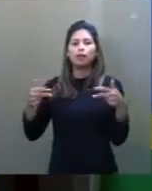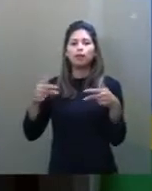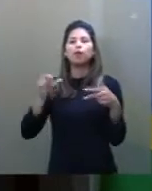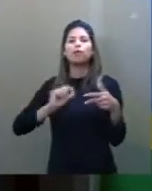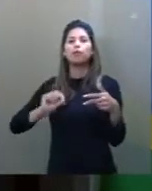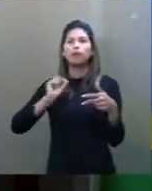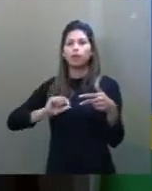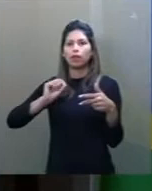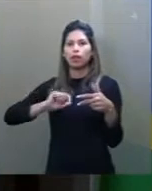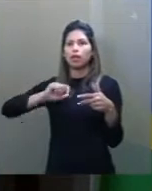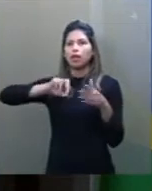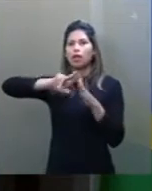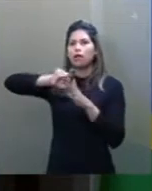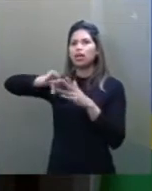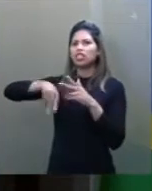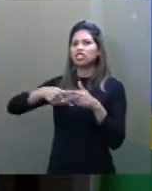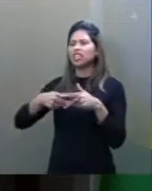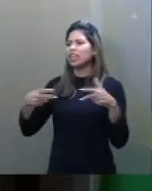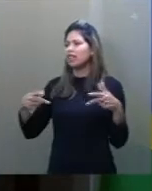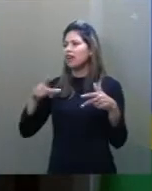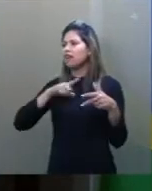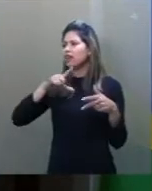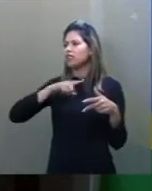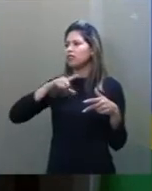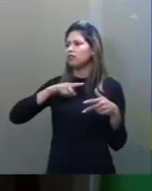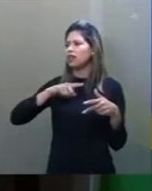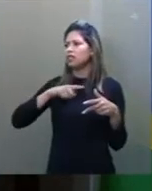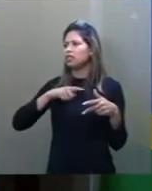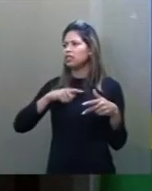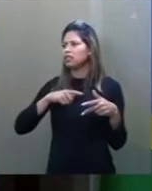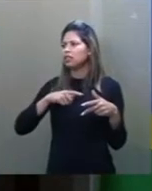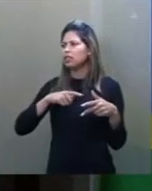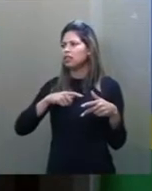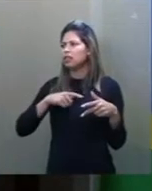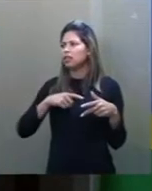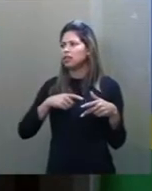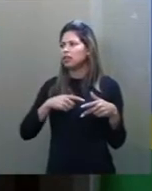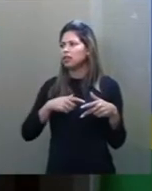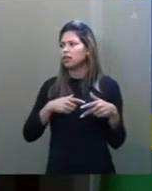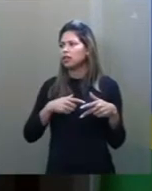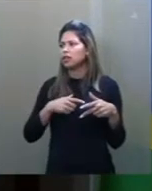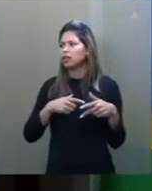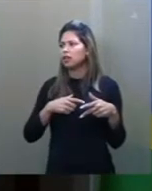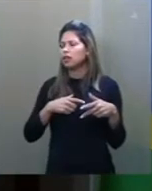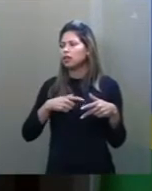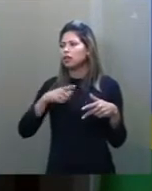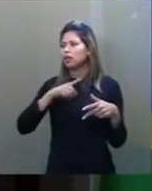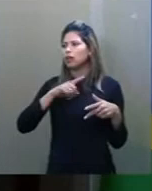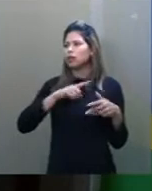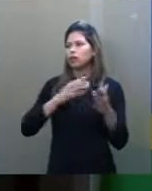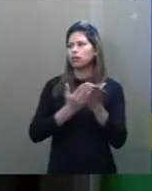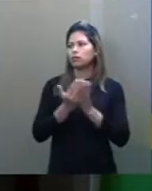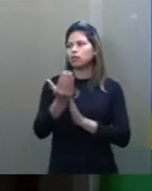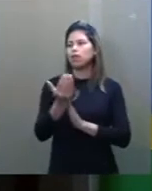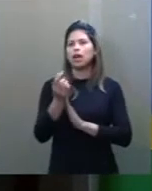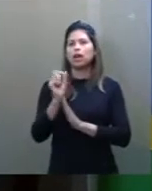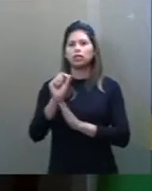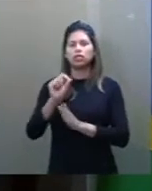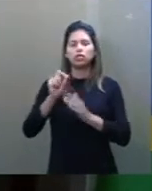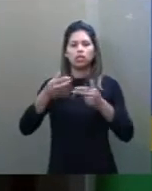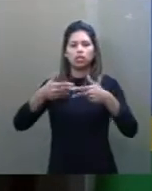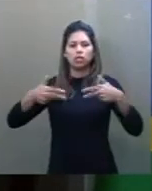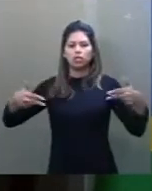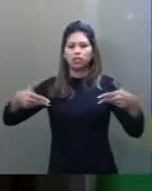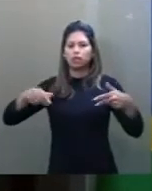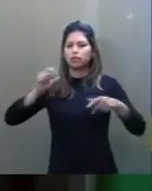Cumprimentar todas as senadoras mulheres do Senado Federal, todas as brasileiras, né, senhor presidente?